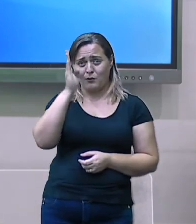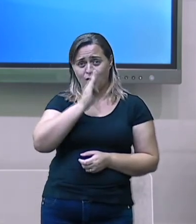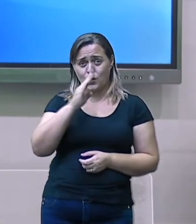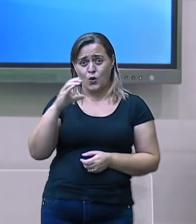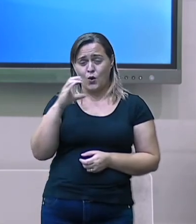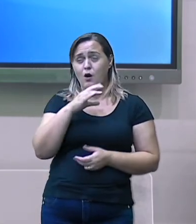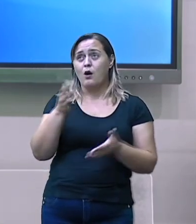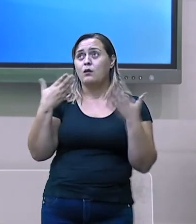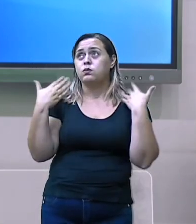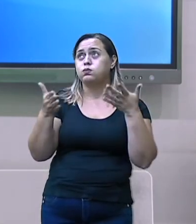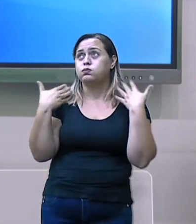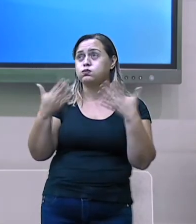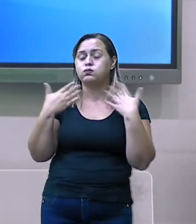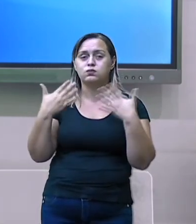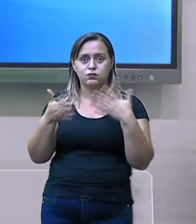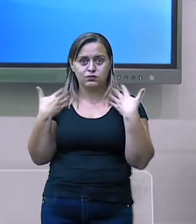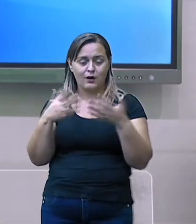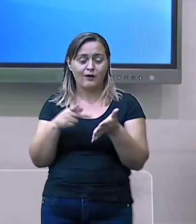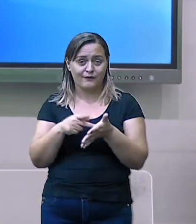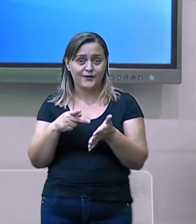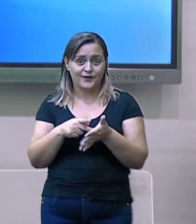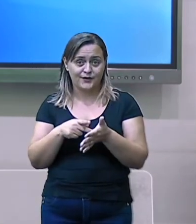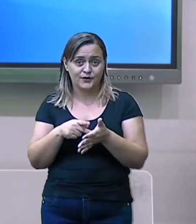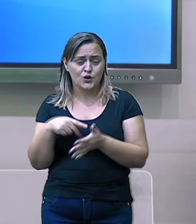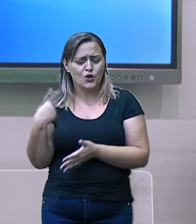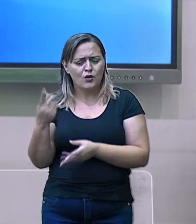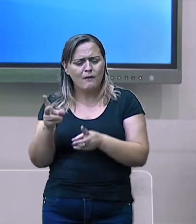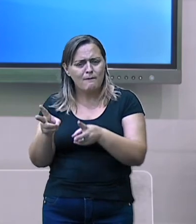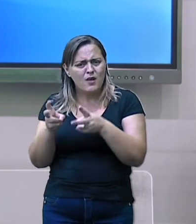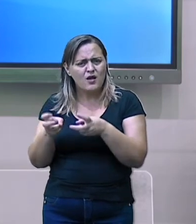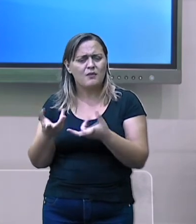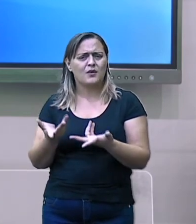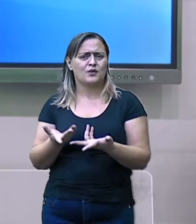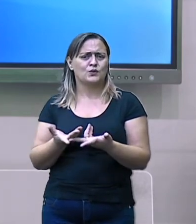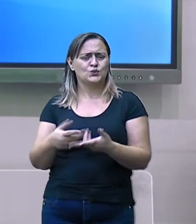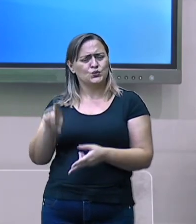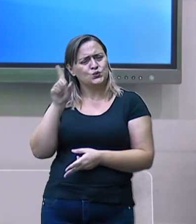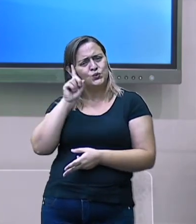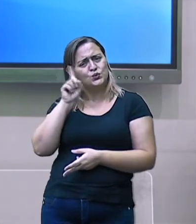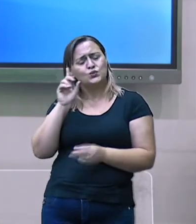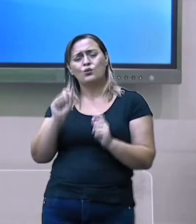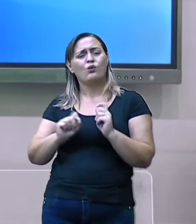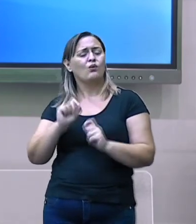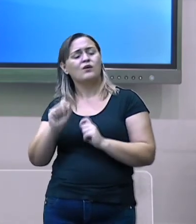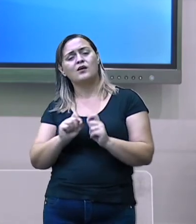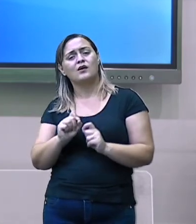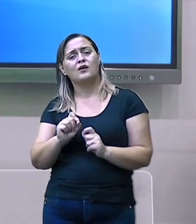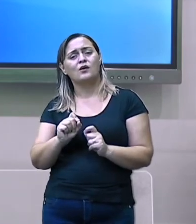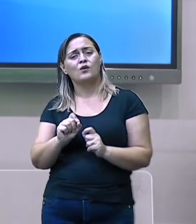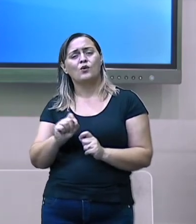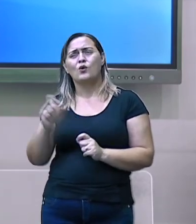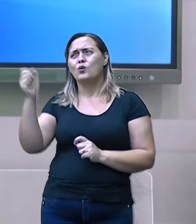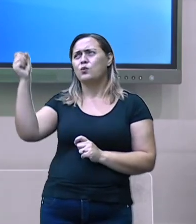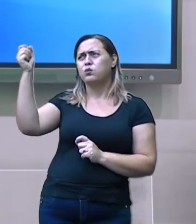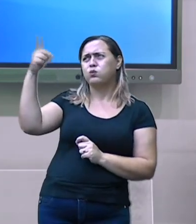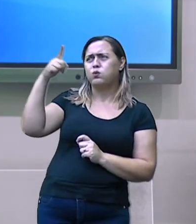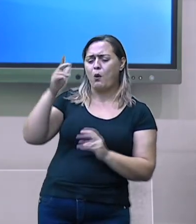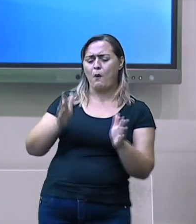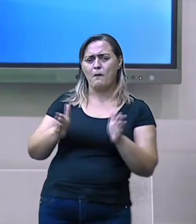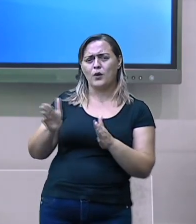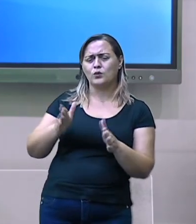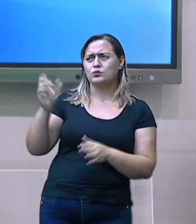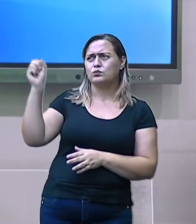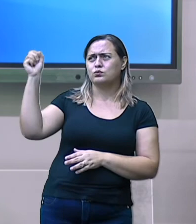percebemos, ao longo dos dias, que os verões têm sido mais intensos e também os